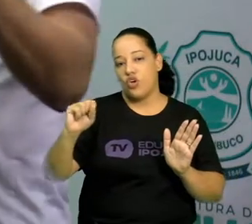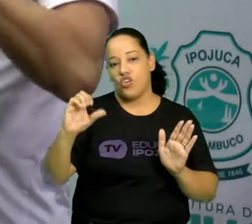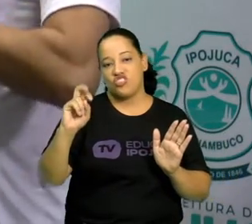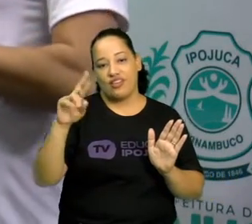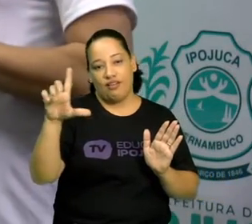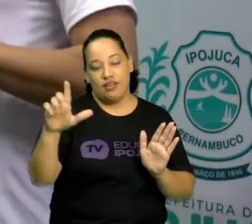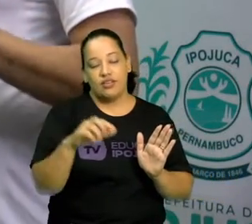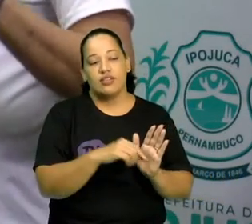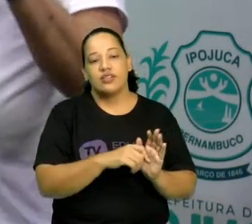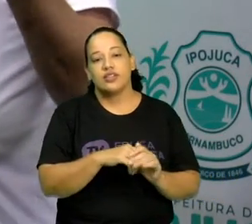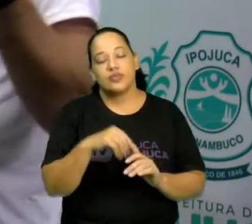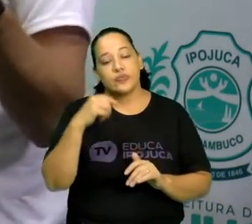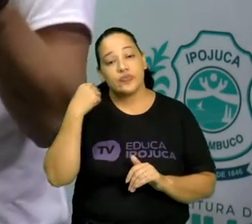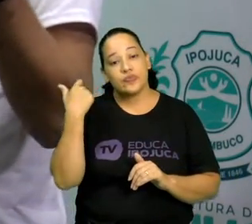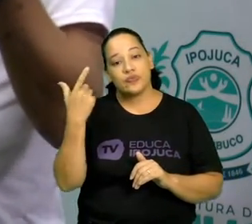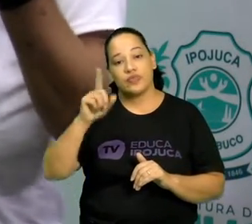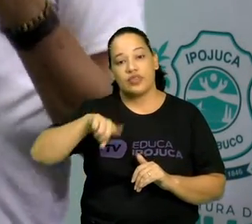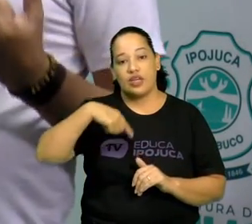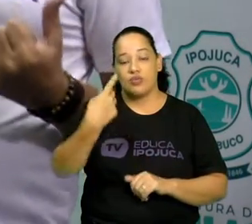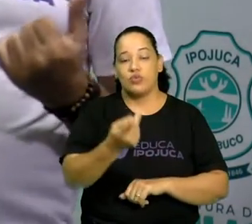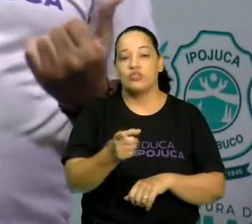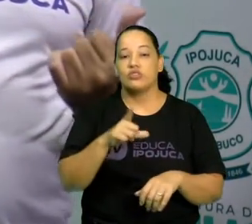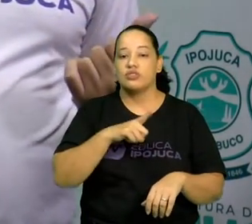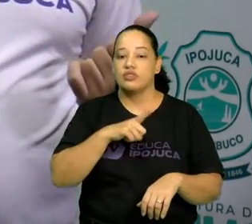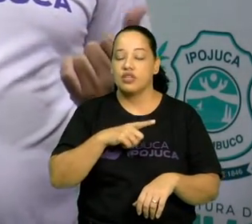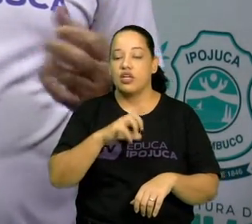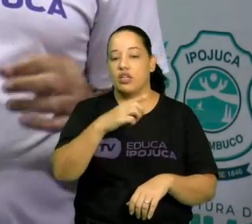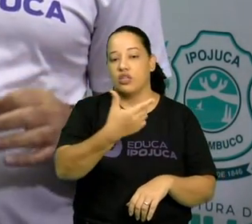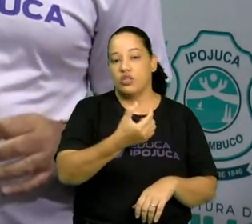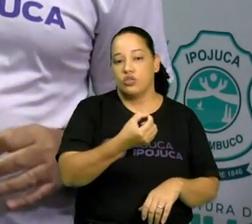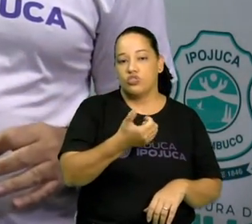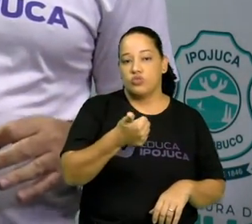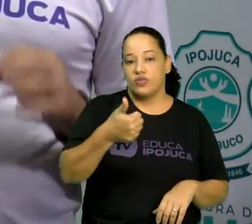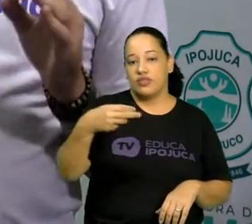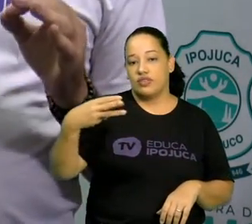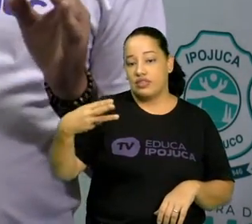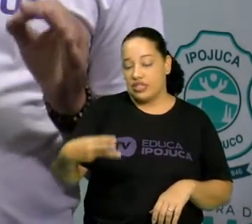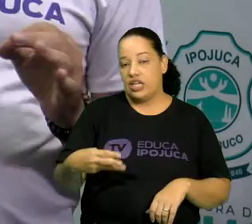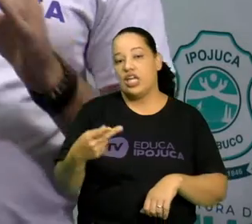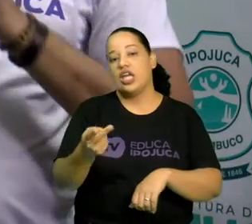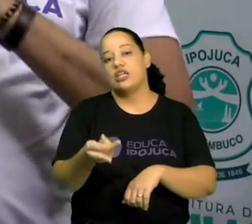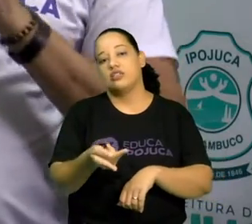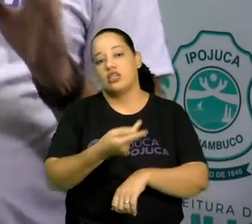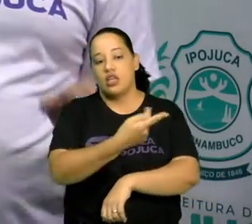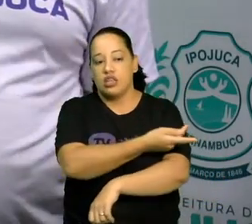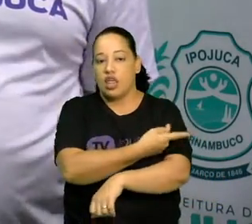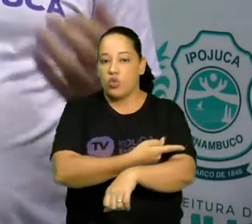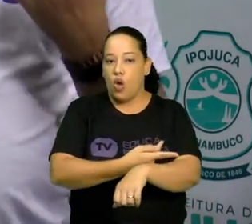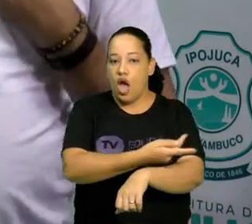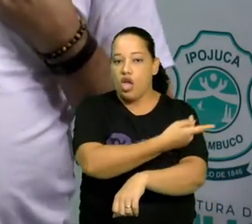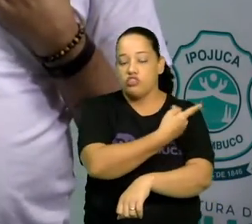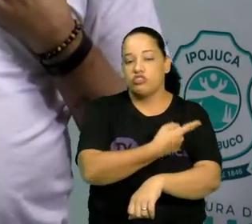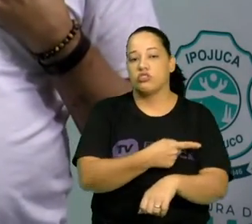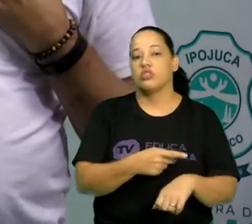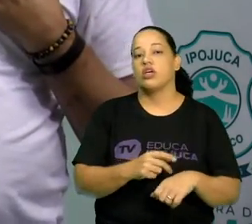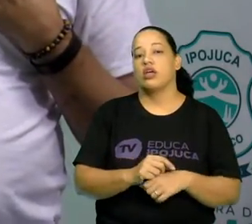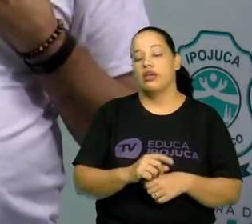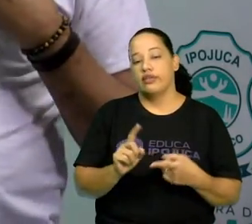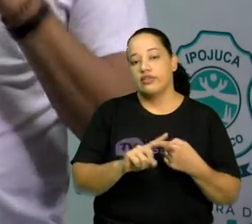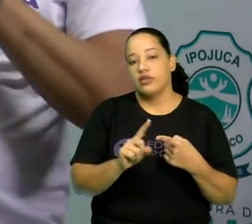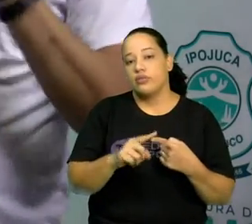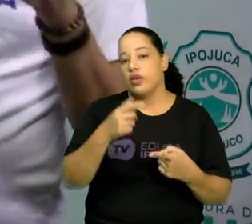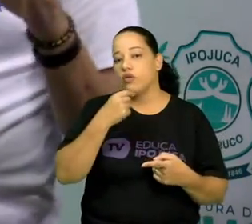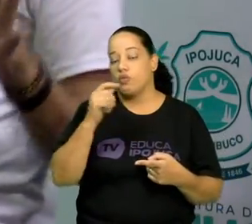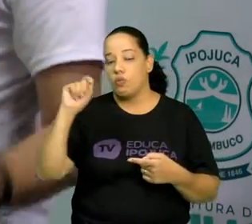E em 2013, vem Tatuagem de Hilton Lacerda, outro diretor pernambucano, diretor e roteirista fantástico, com quem também eu já